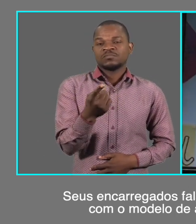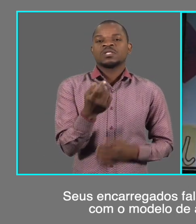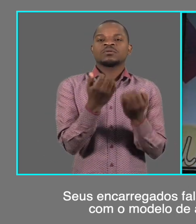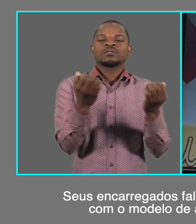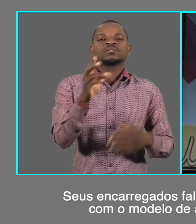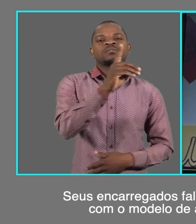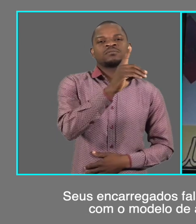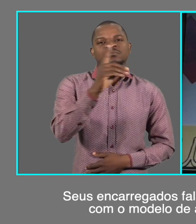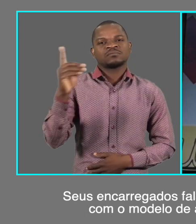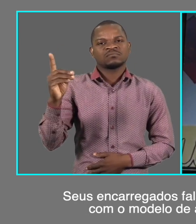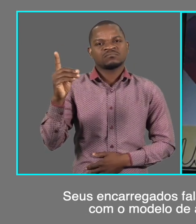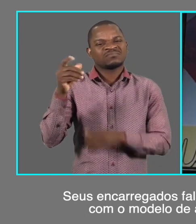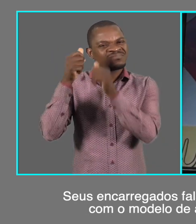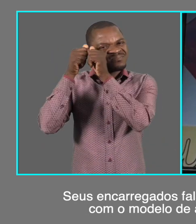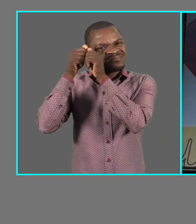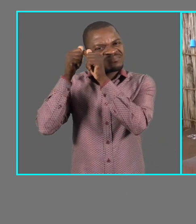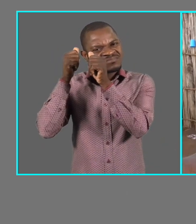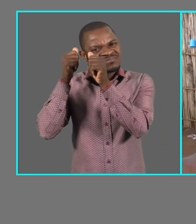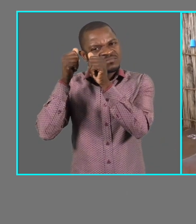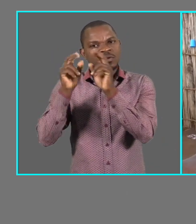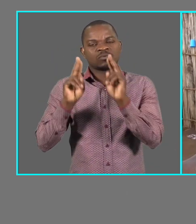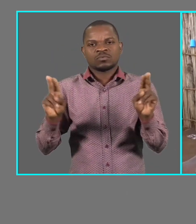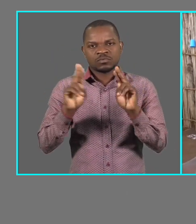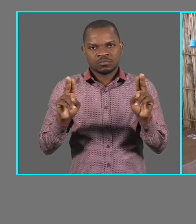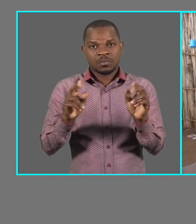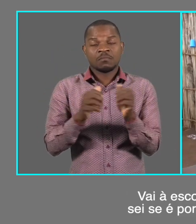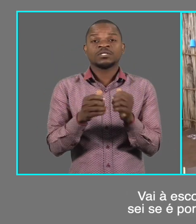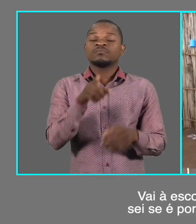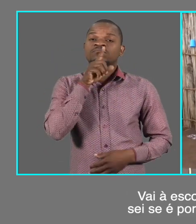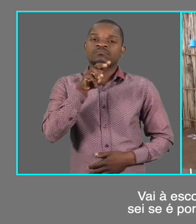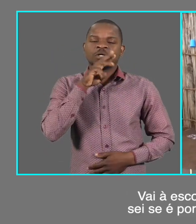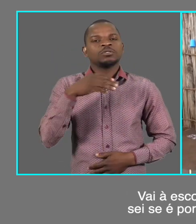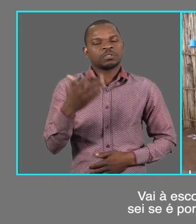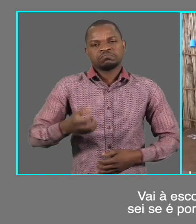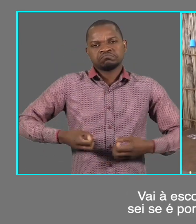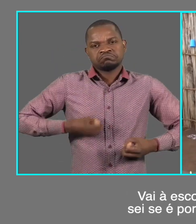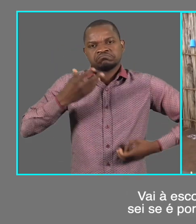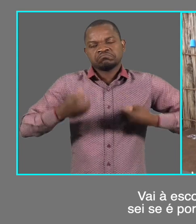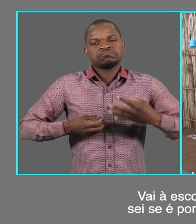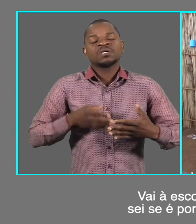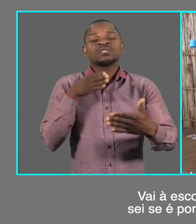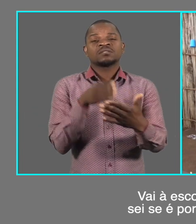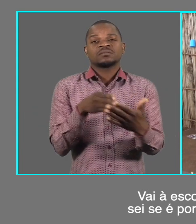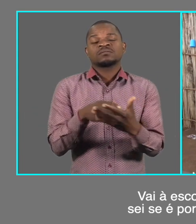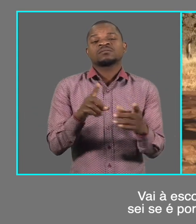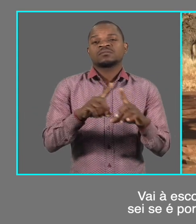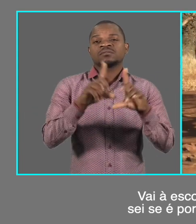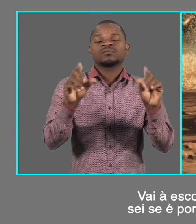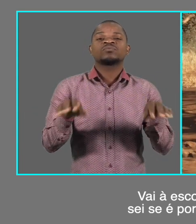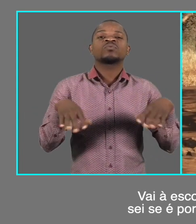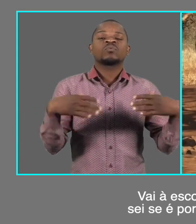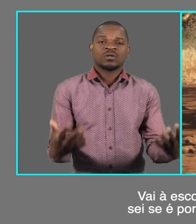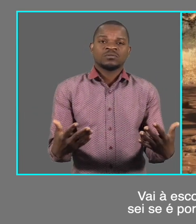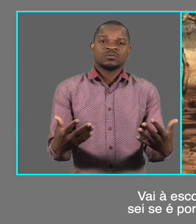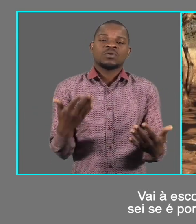adaptado devido à pandemia. Vai à escola, mas reprova muito.